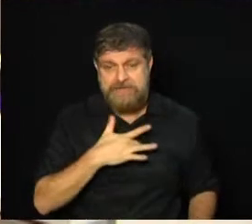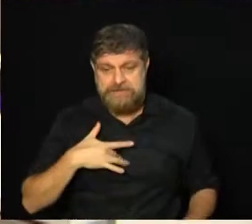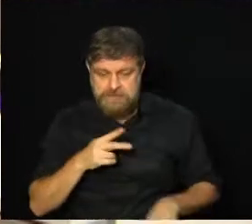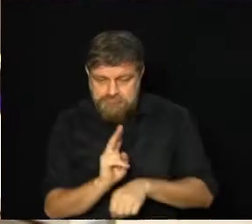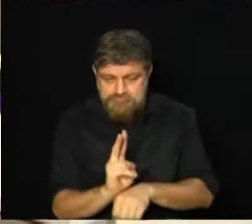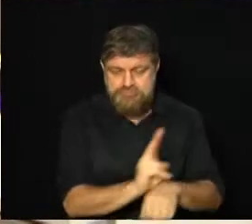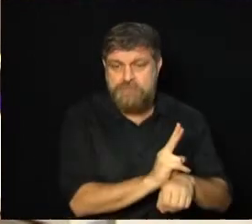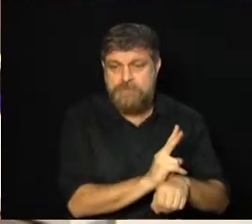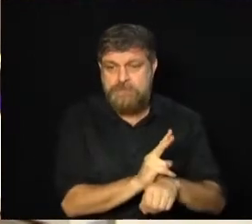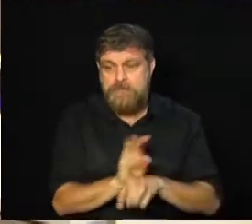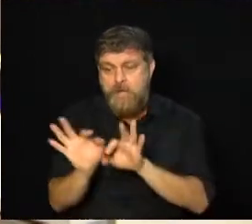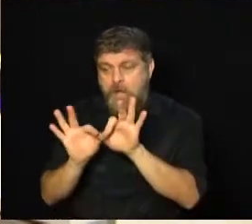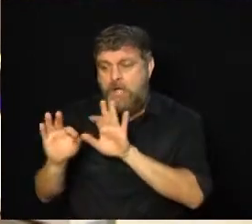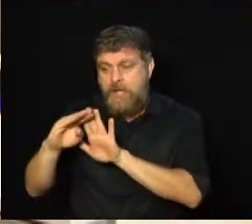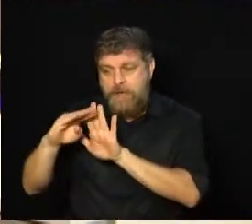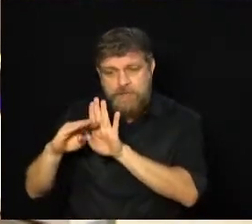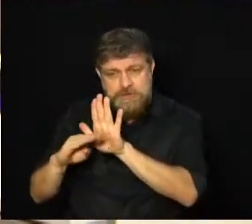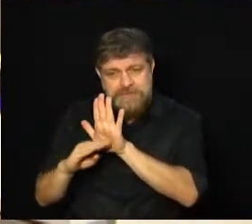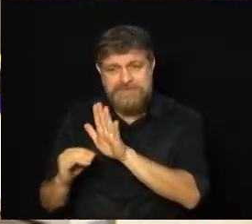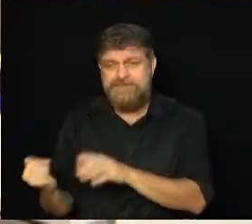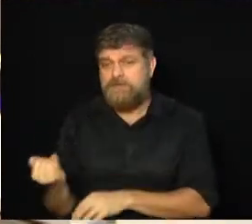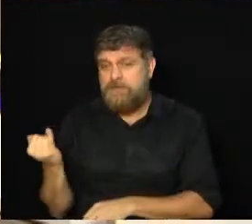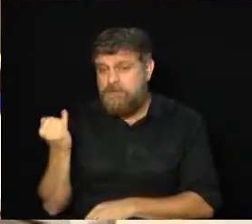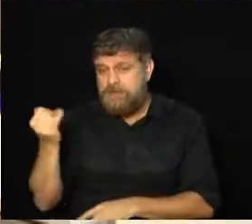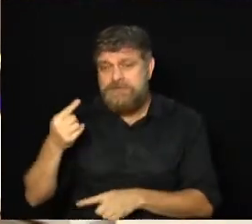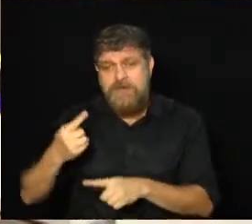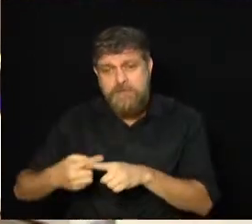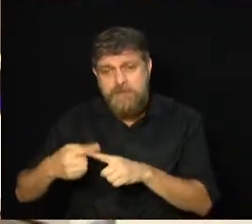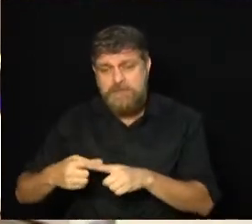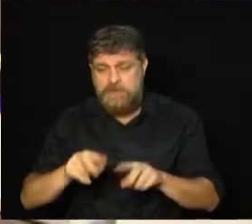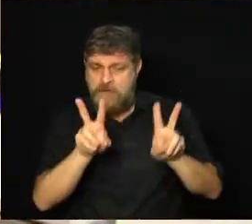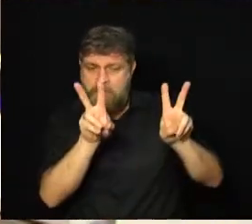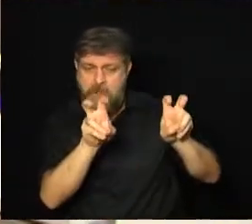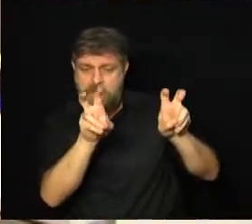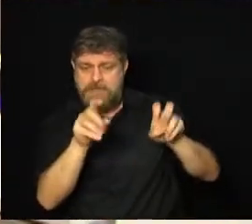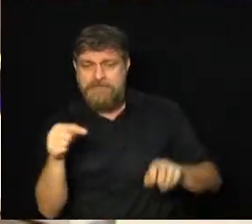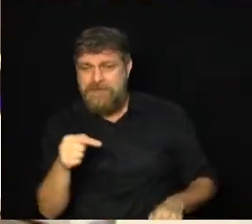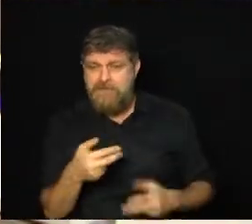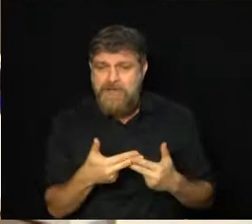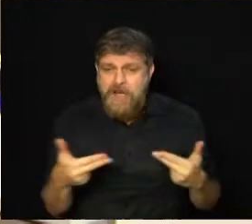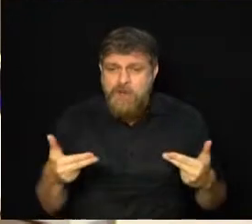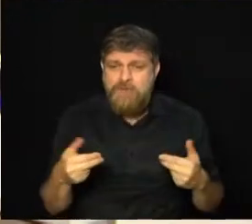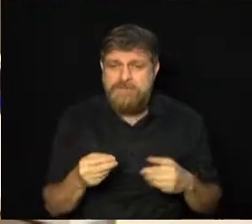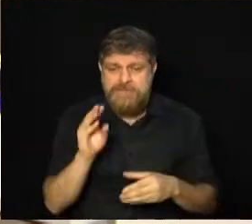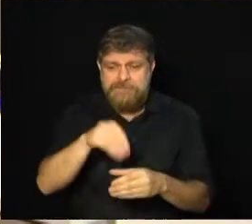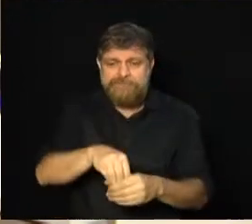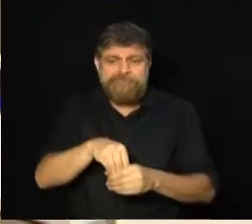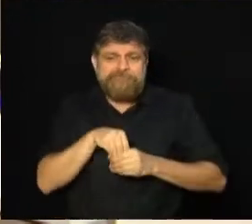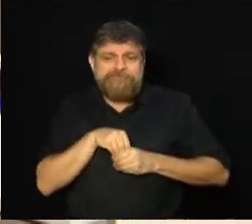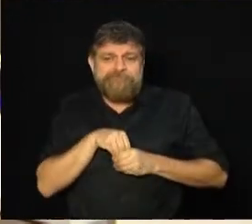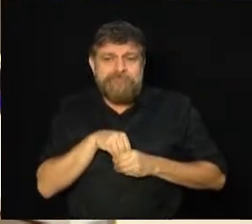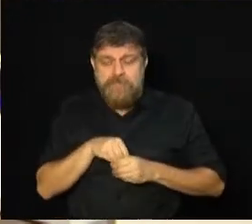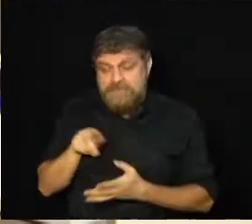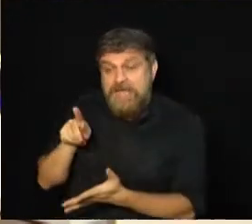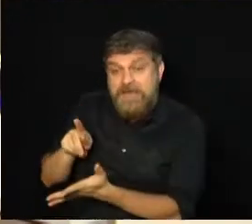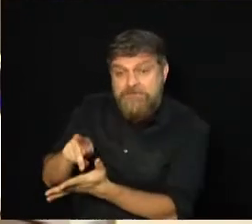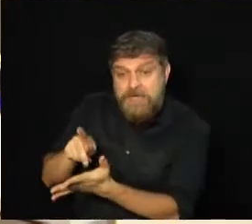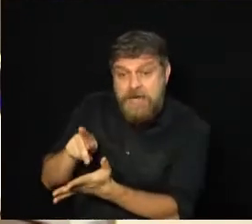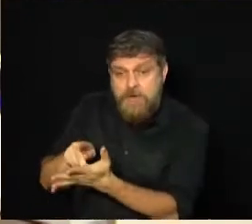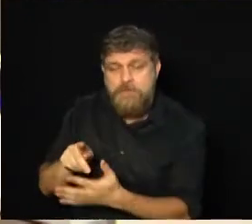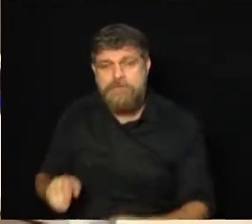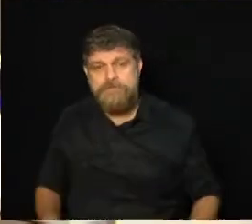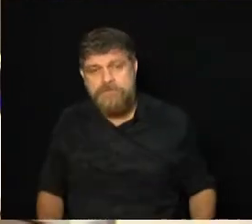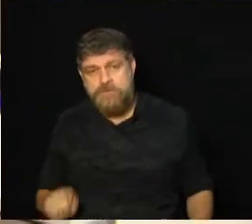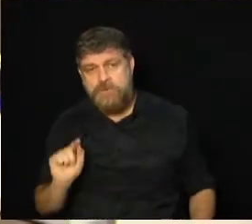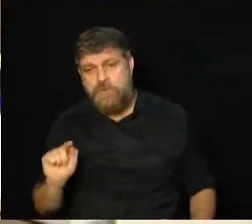projeto tem grande importância, porque ele trata de uma coisa que é muito subjetiva, mas é muito real. é